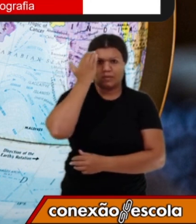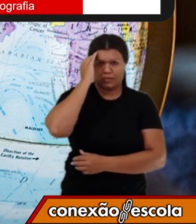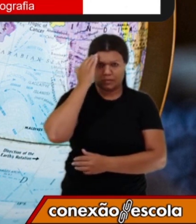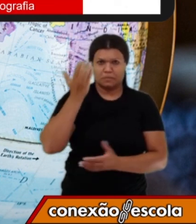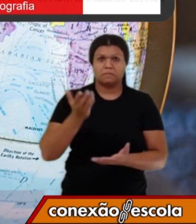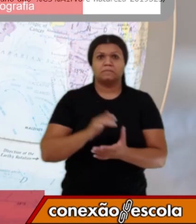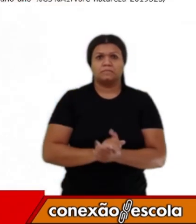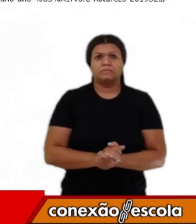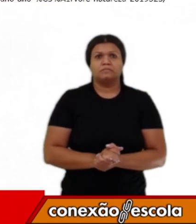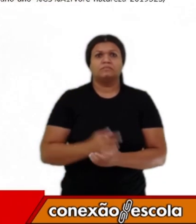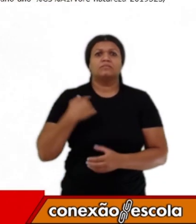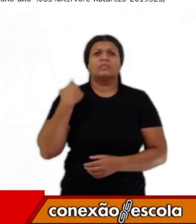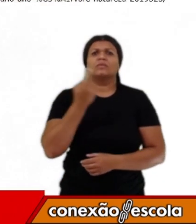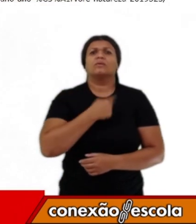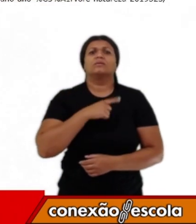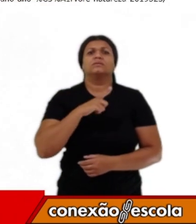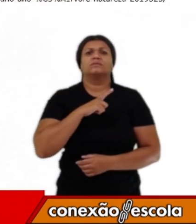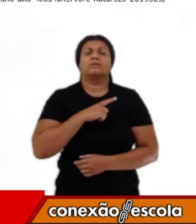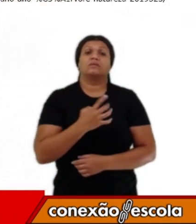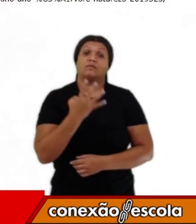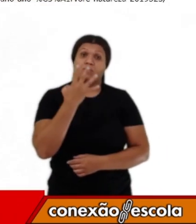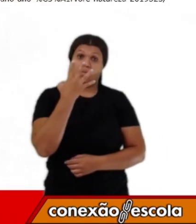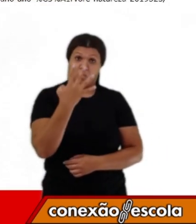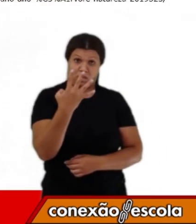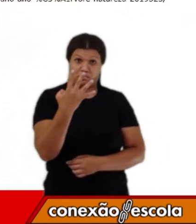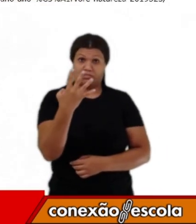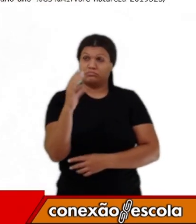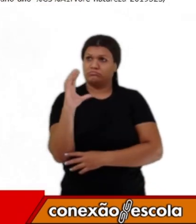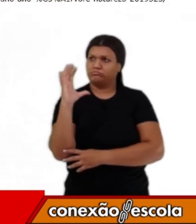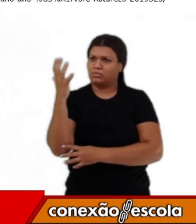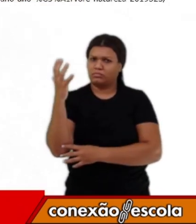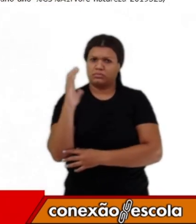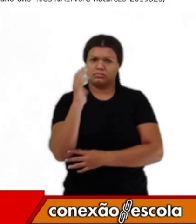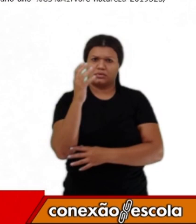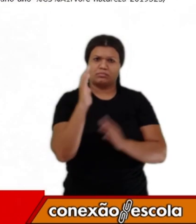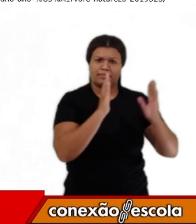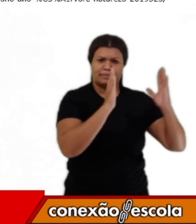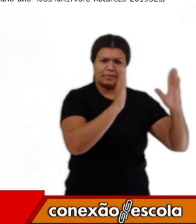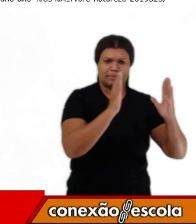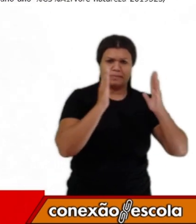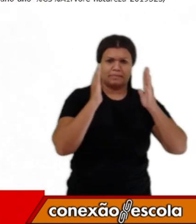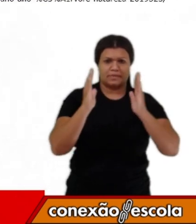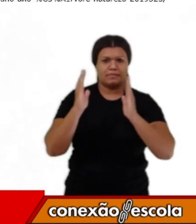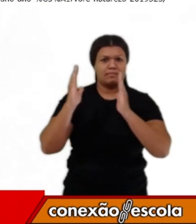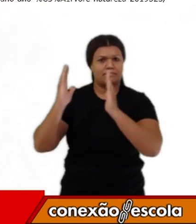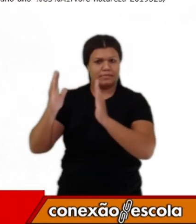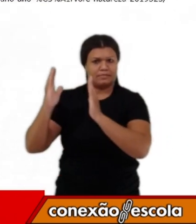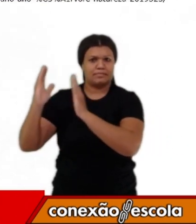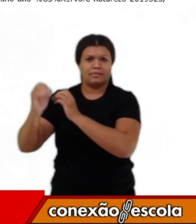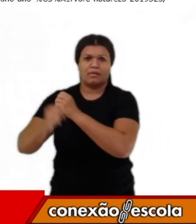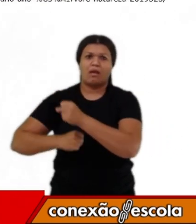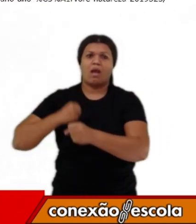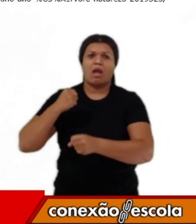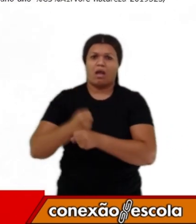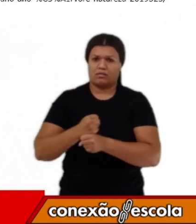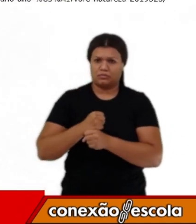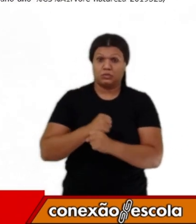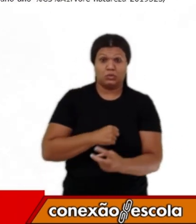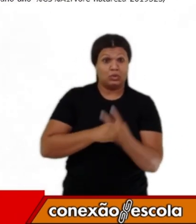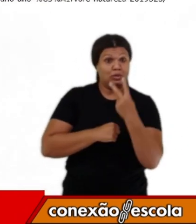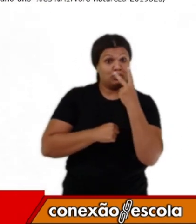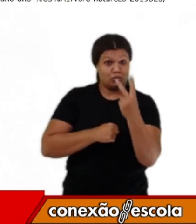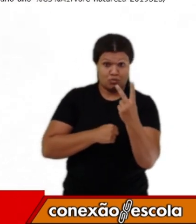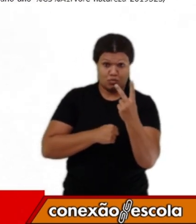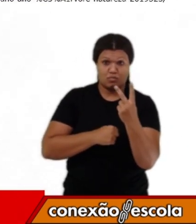nós temos quatro estações do ano. Dessas quatro estações do ano, duas estações são